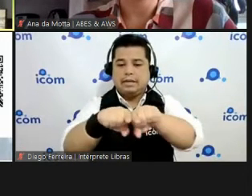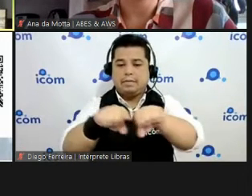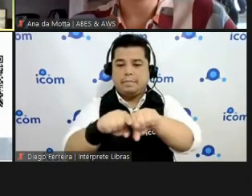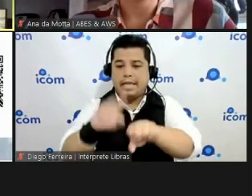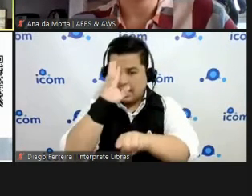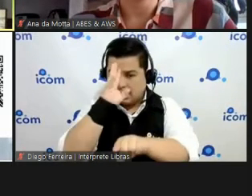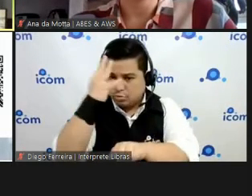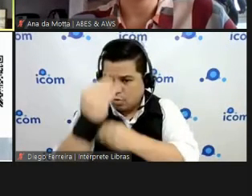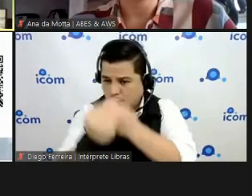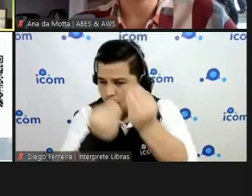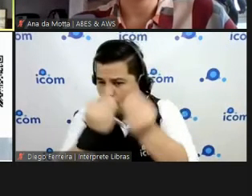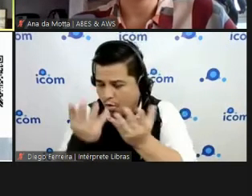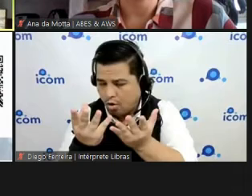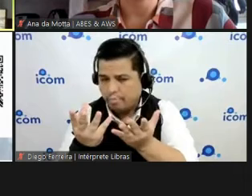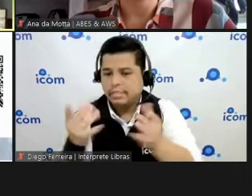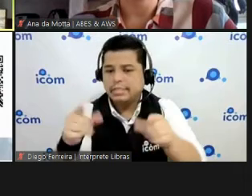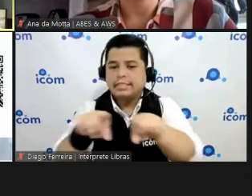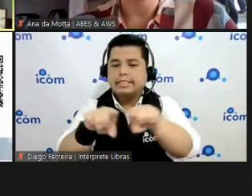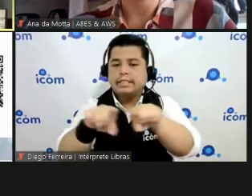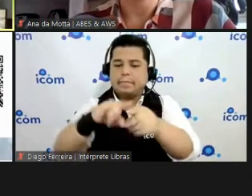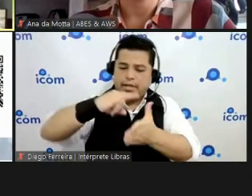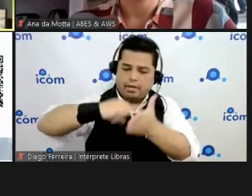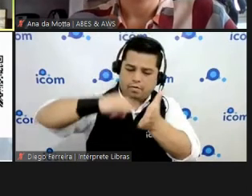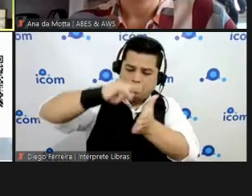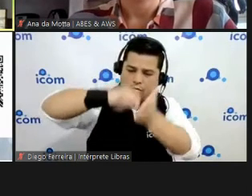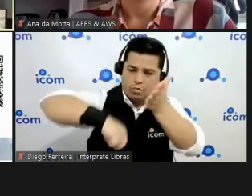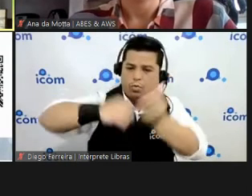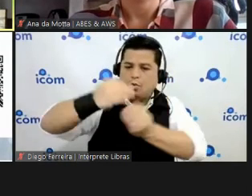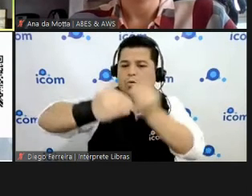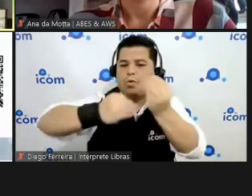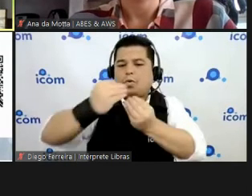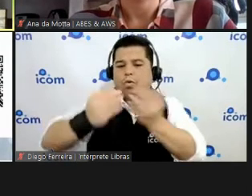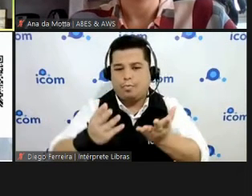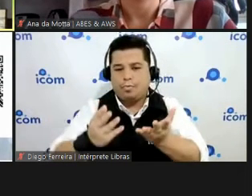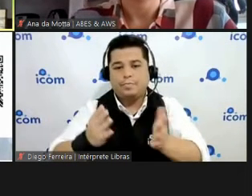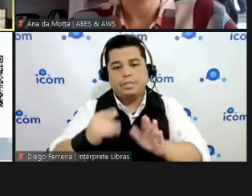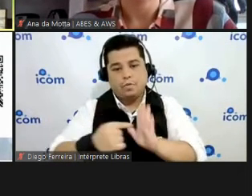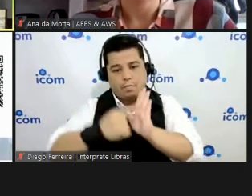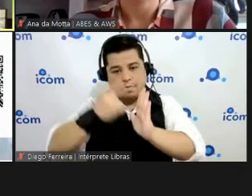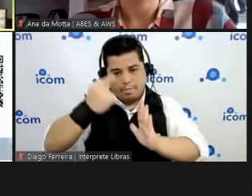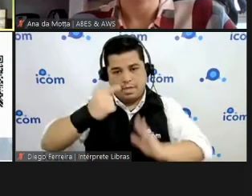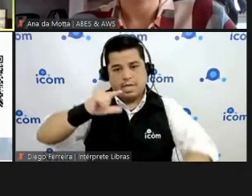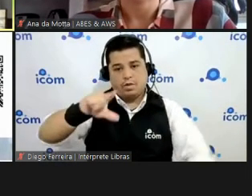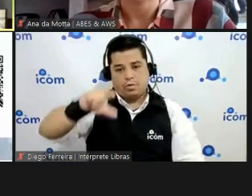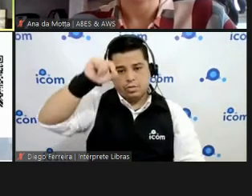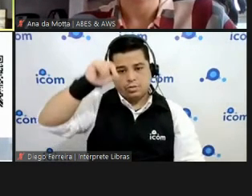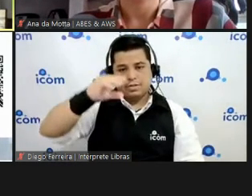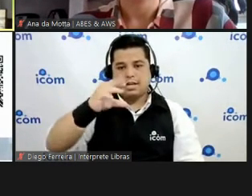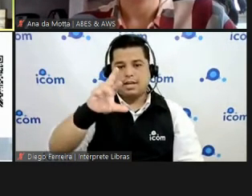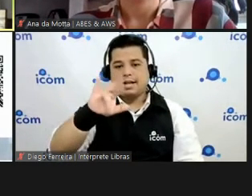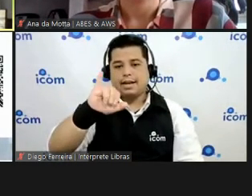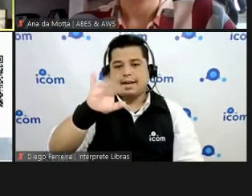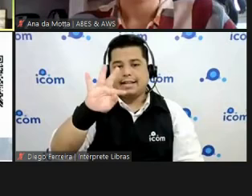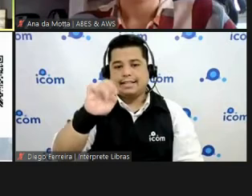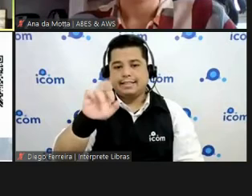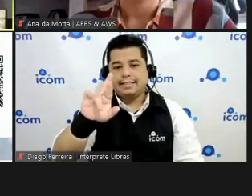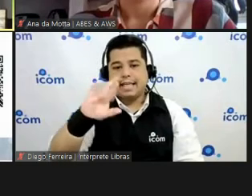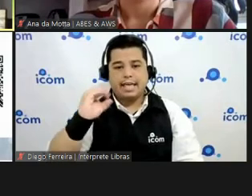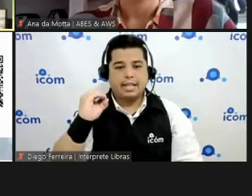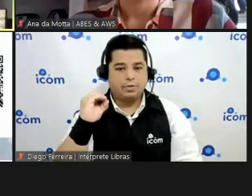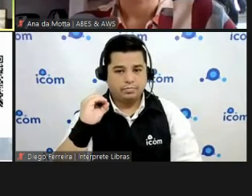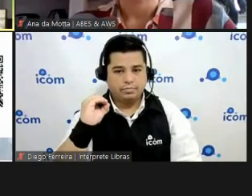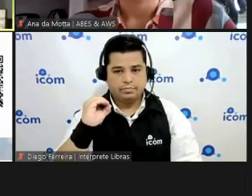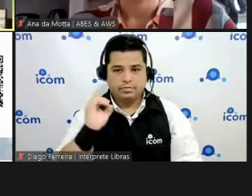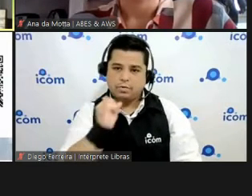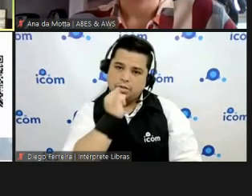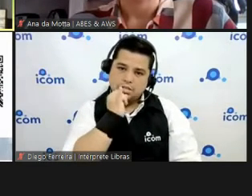aí eu defini qual o critério que eu vou usar para chegar na minha solução então eu vou